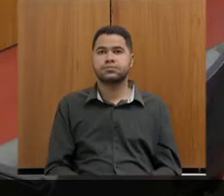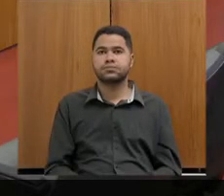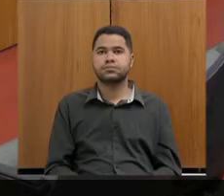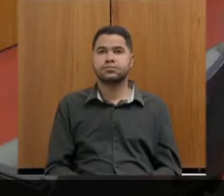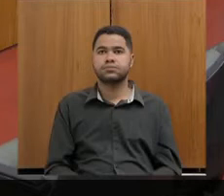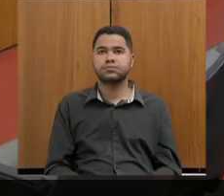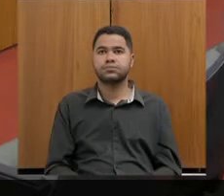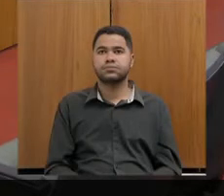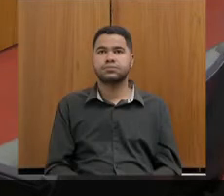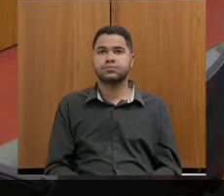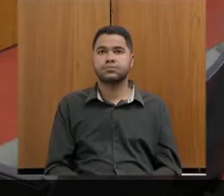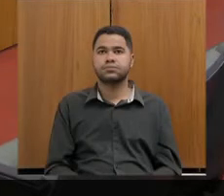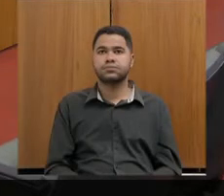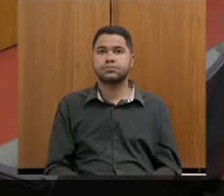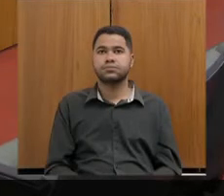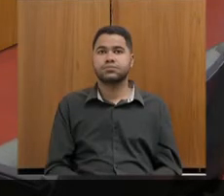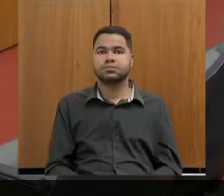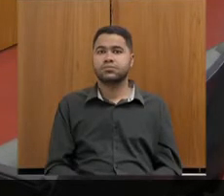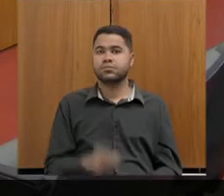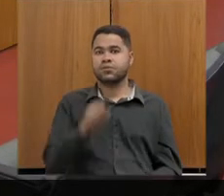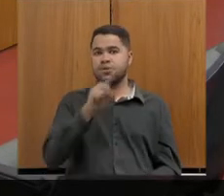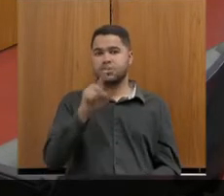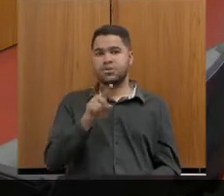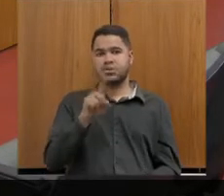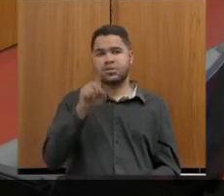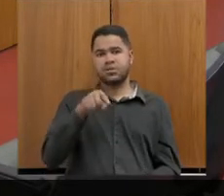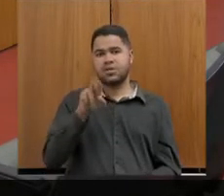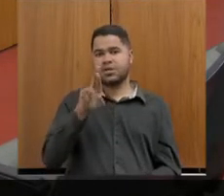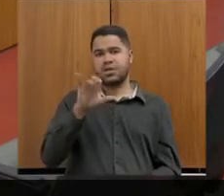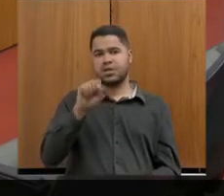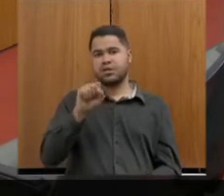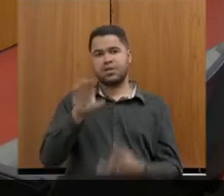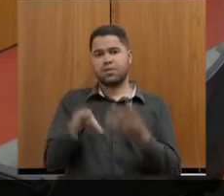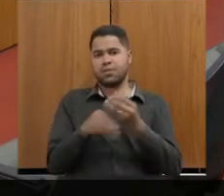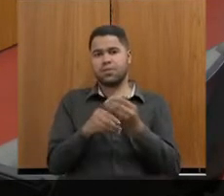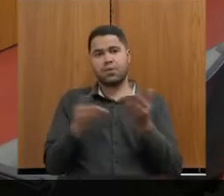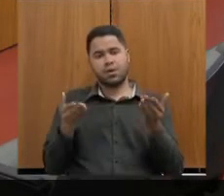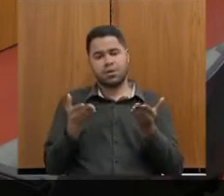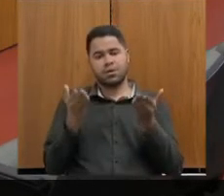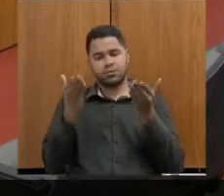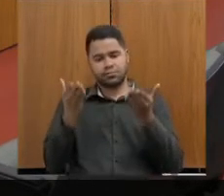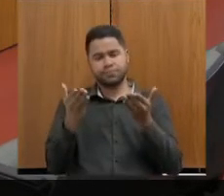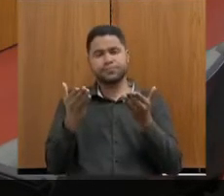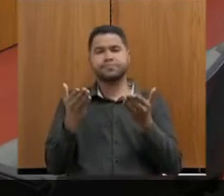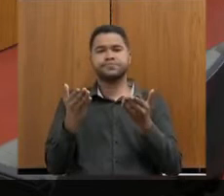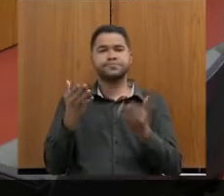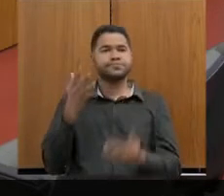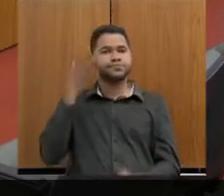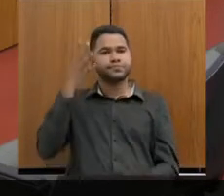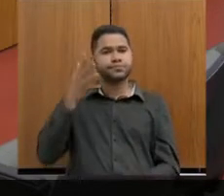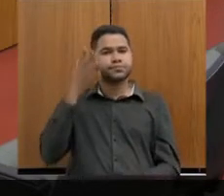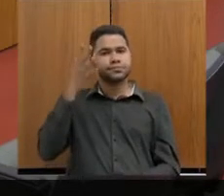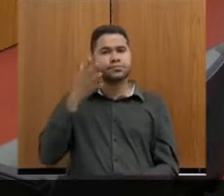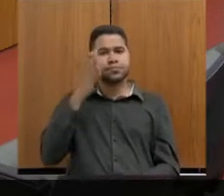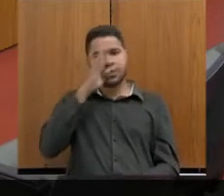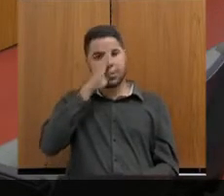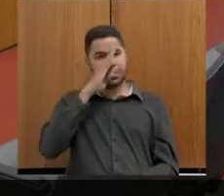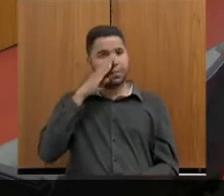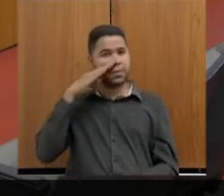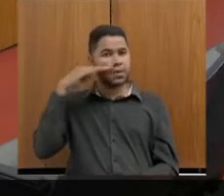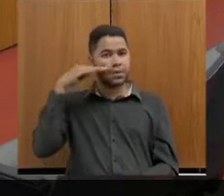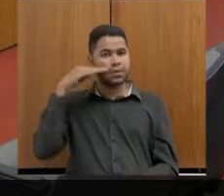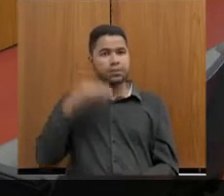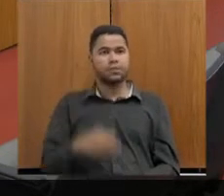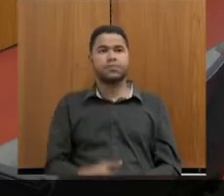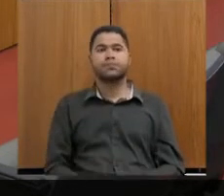Ok, Reis e Reis não irá complementar aqui, estava só lendo a mensagem dele, assim já passo a palavra à deputada Beatriz Serqueira.